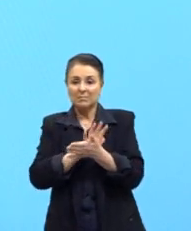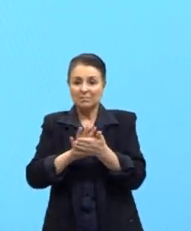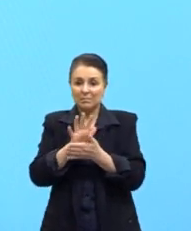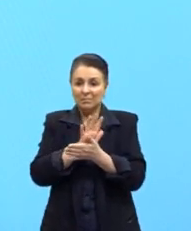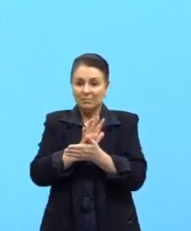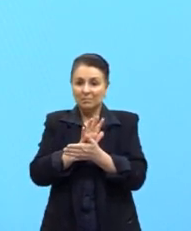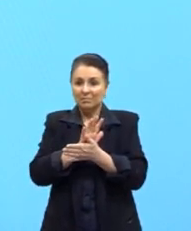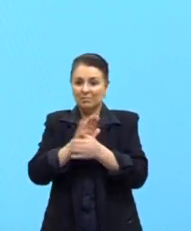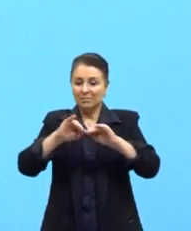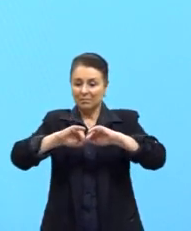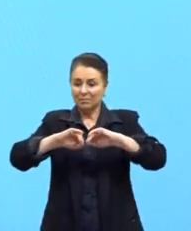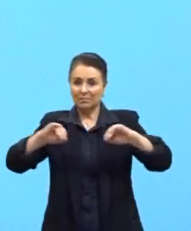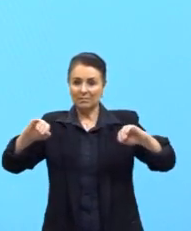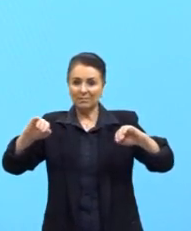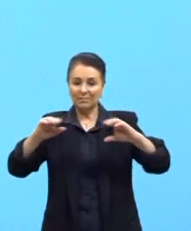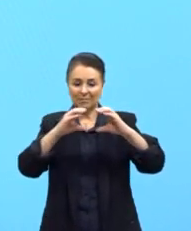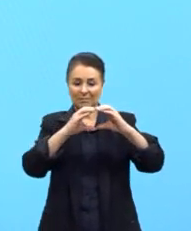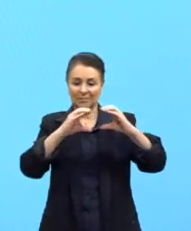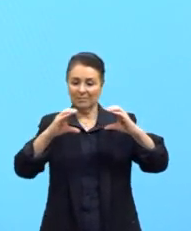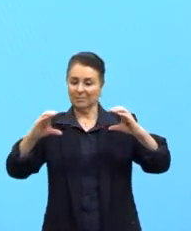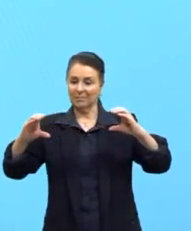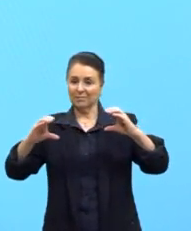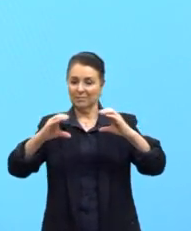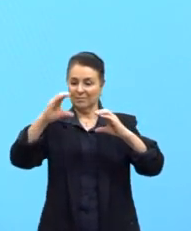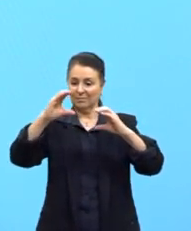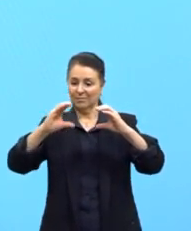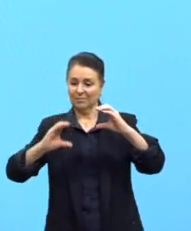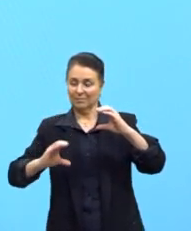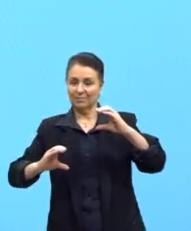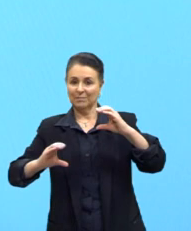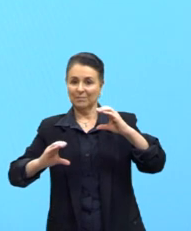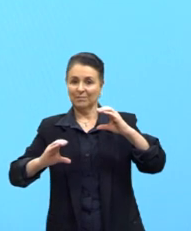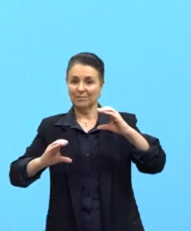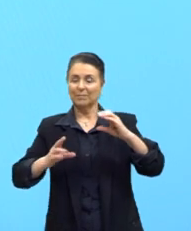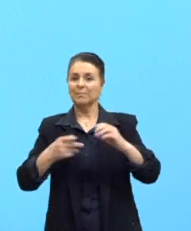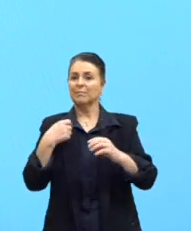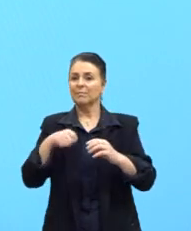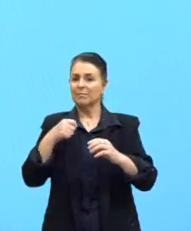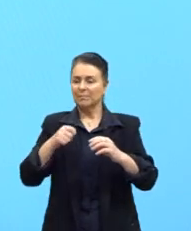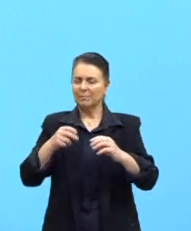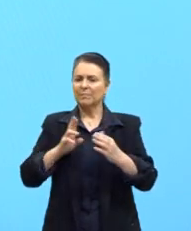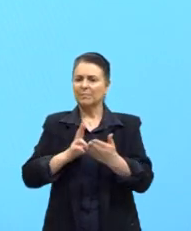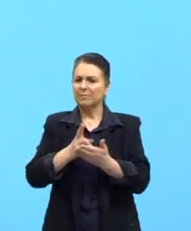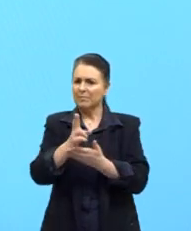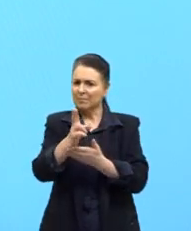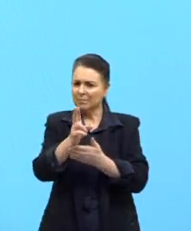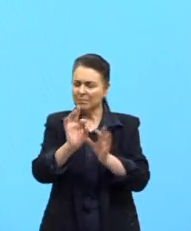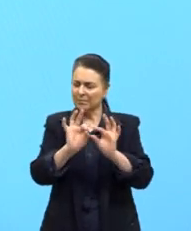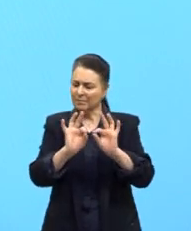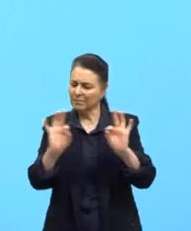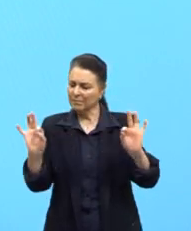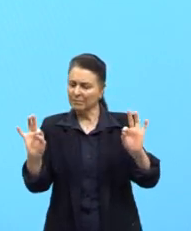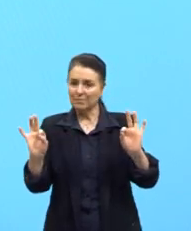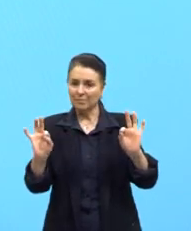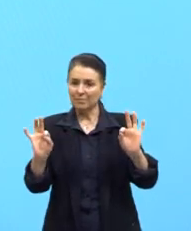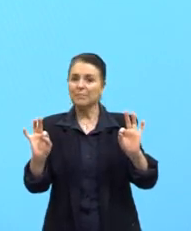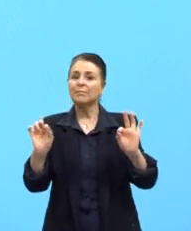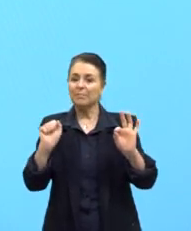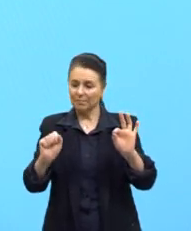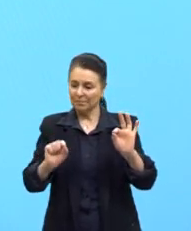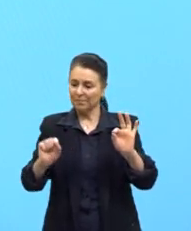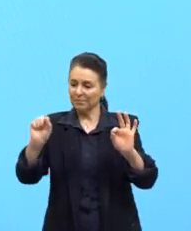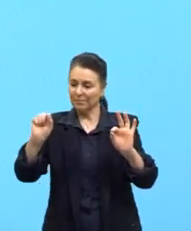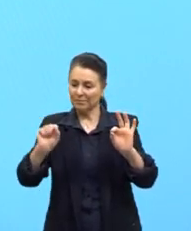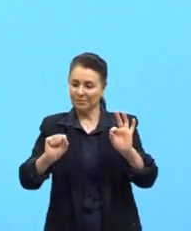essa cadeia carbônica. Então, a gente segue ela, eu já expliquei isso para vocês, né? A gente não precisa seguir uma linha reta, a gente pode fazer curva, desde que